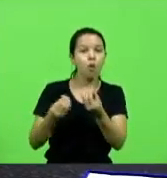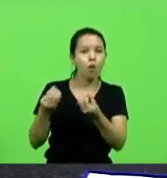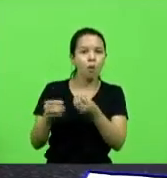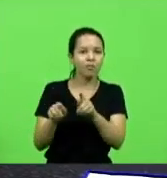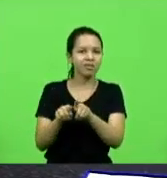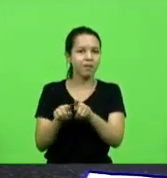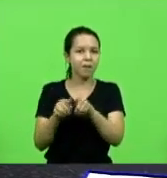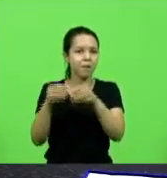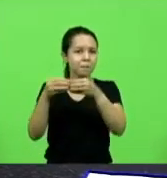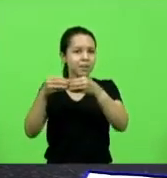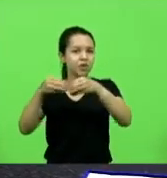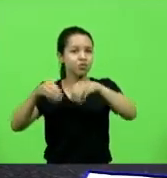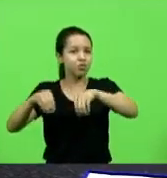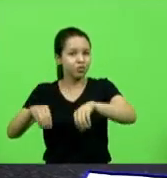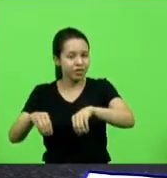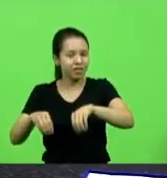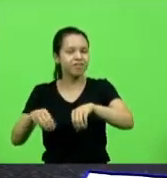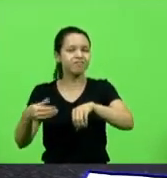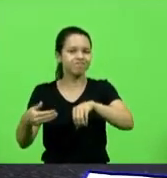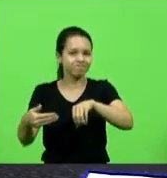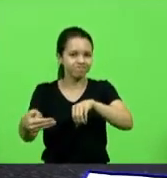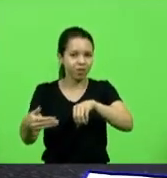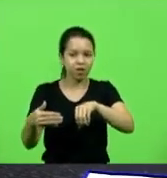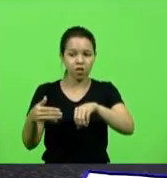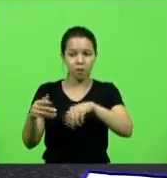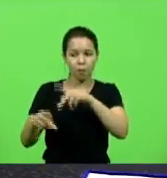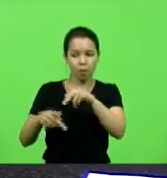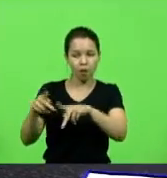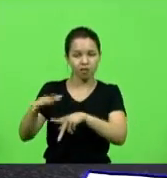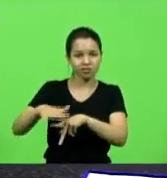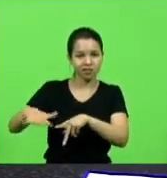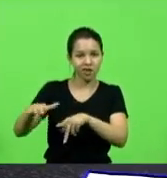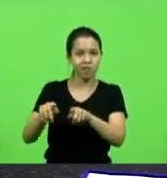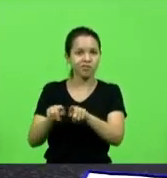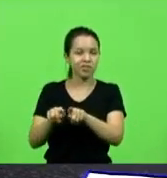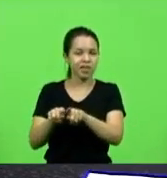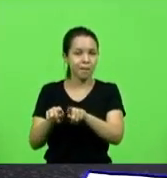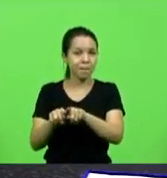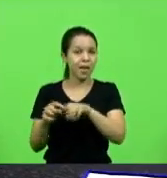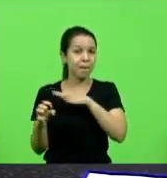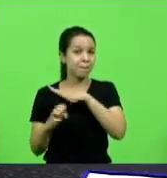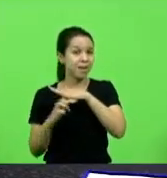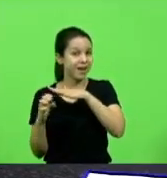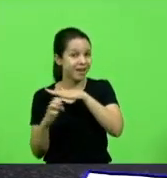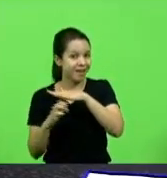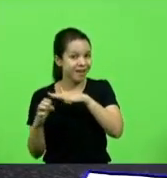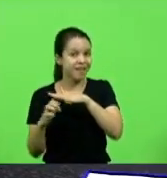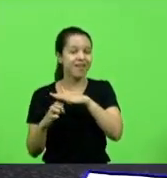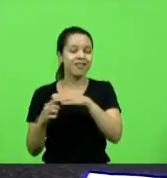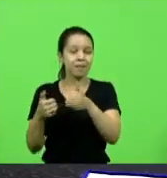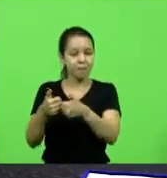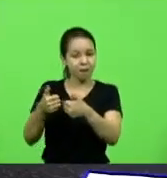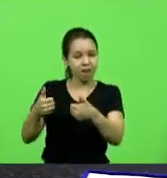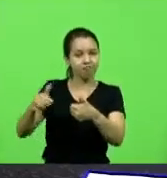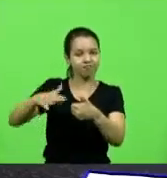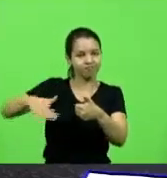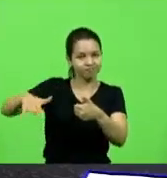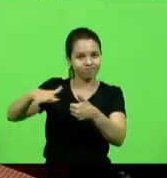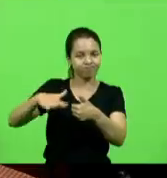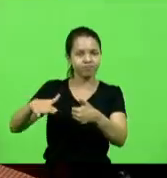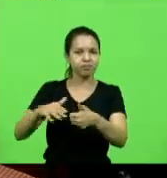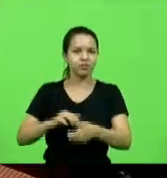que vai causar para todos os moradores investidores empresários da lagoa da conceição obrigado presidente